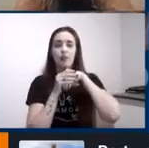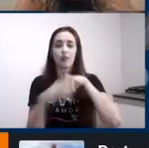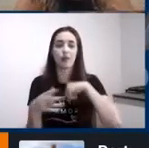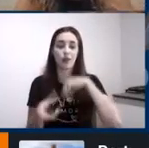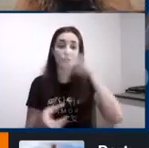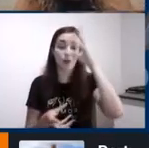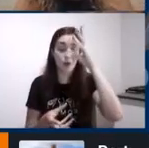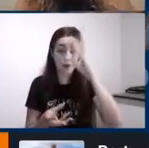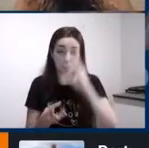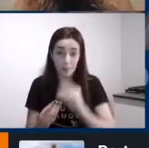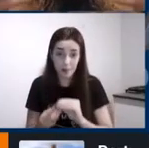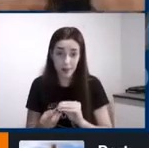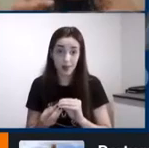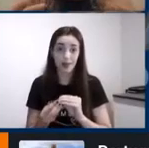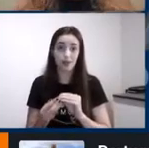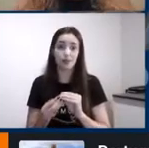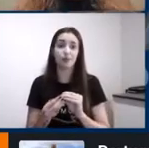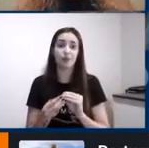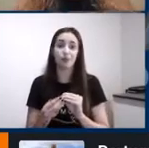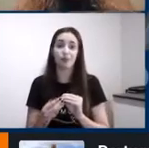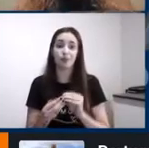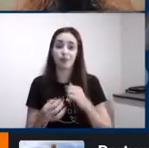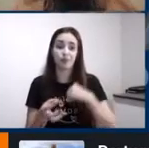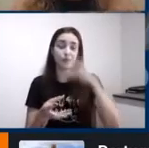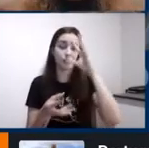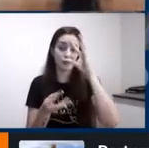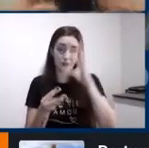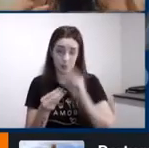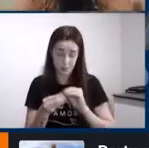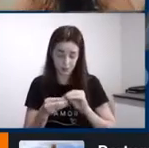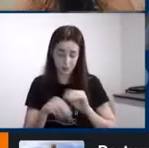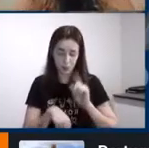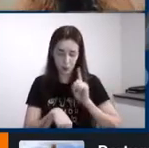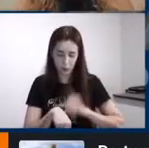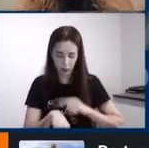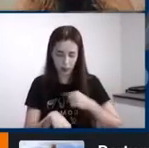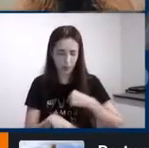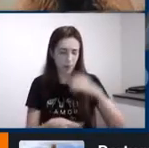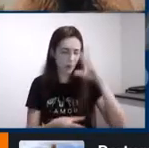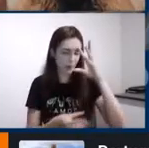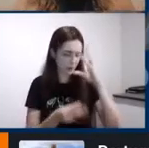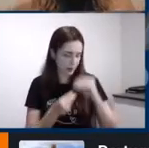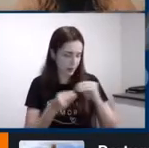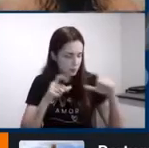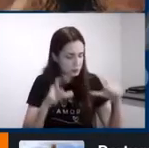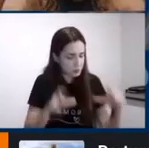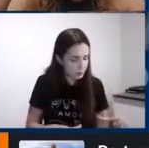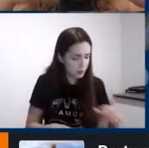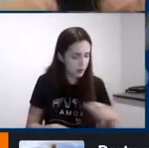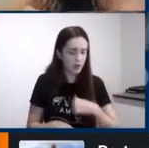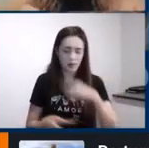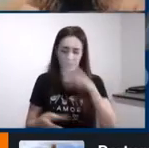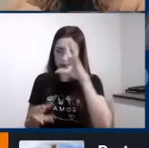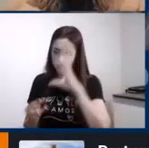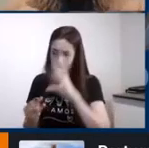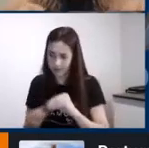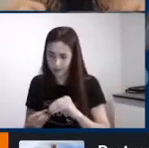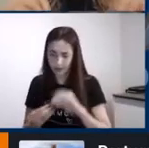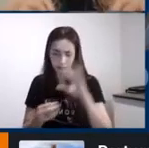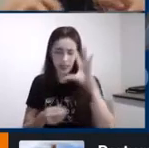a necessidade que eu tenho daquilo que eu vou vivenciar o porquê que aquilo vai surgir e possa colocar